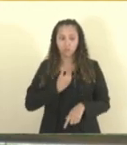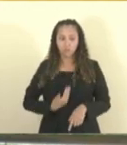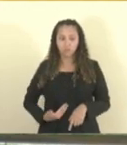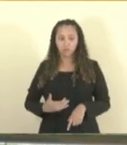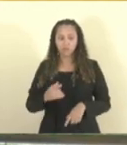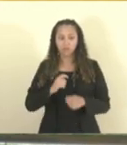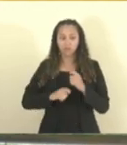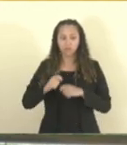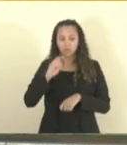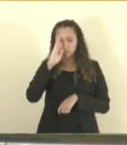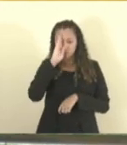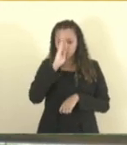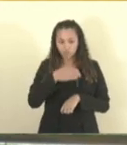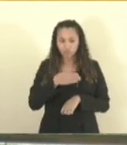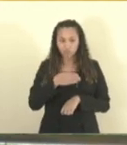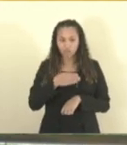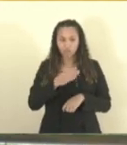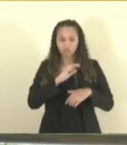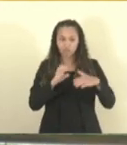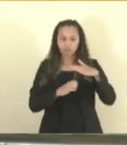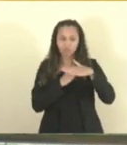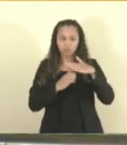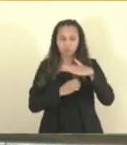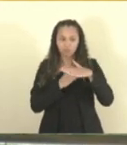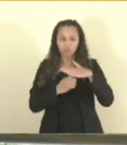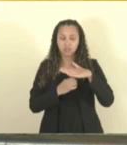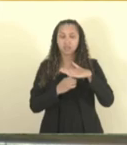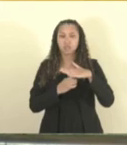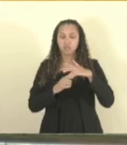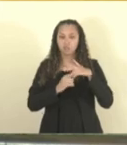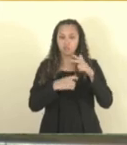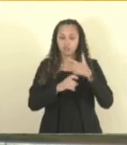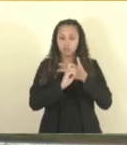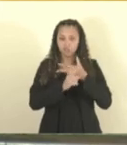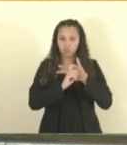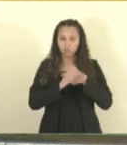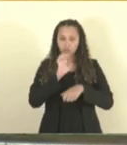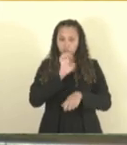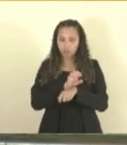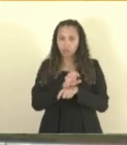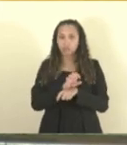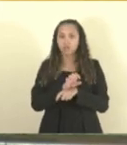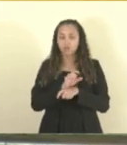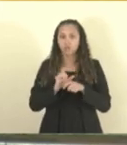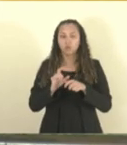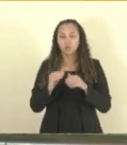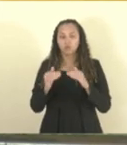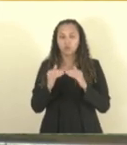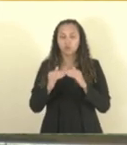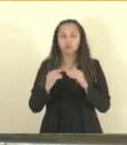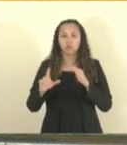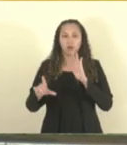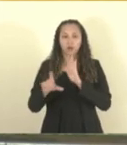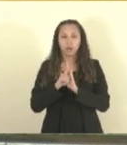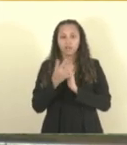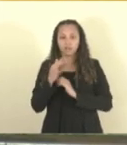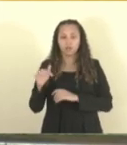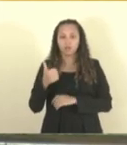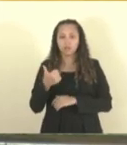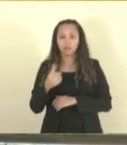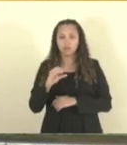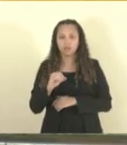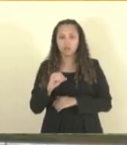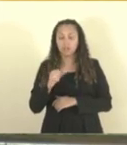da administração direta, autarquias e fundacional do Poder Executivo Estadual, de acordo com a Lei Federal 14.133,